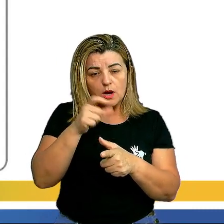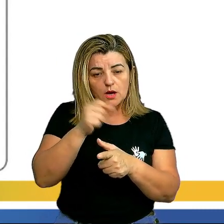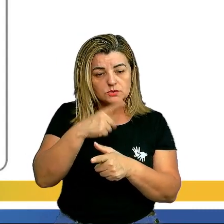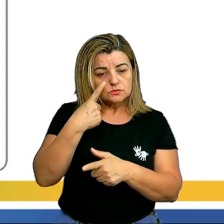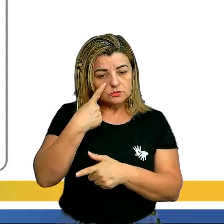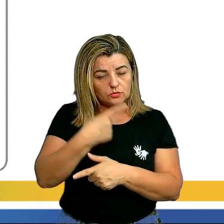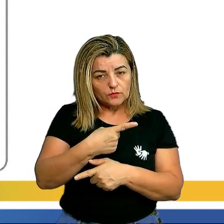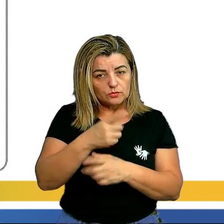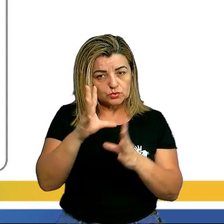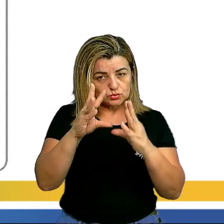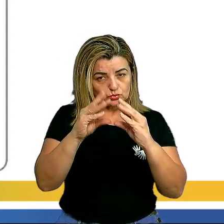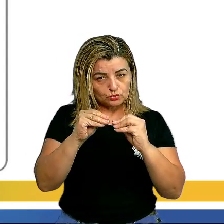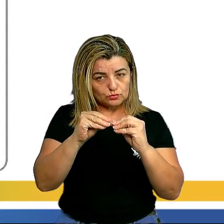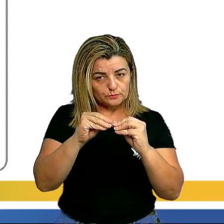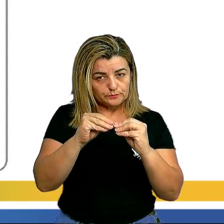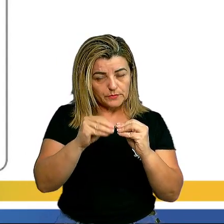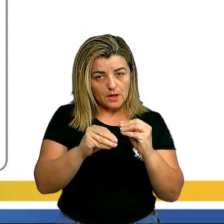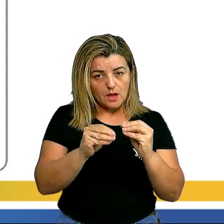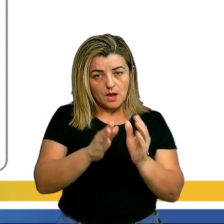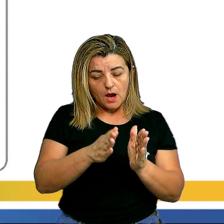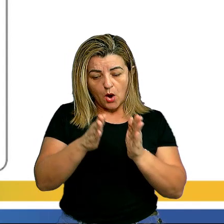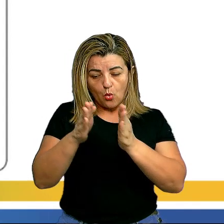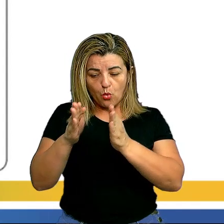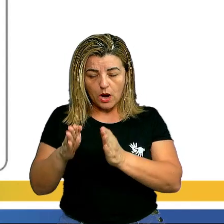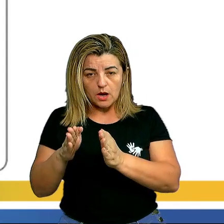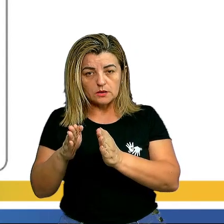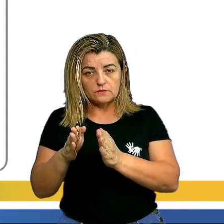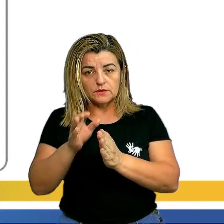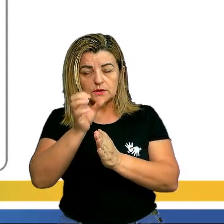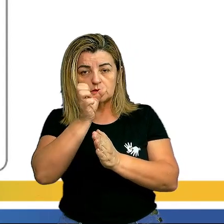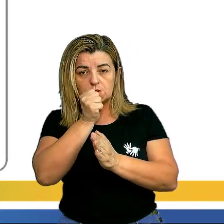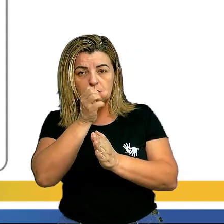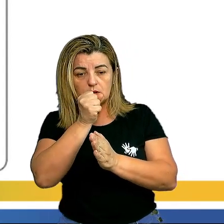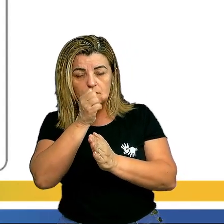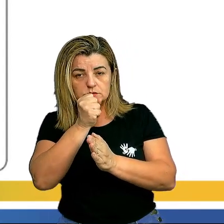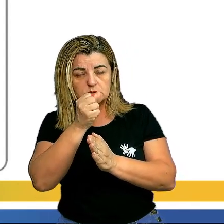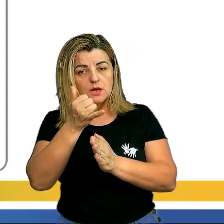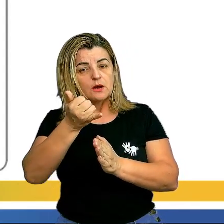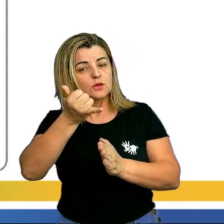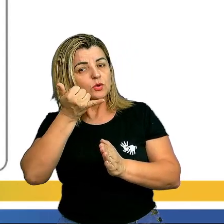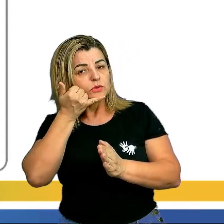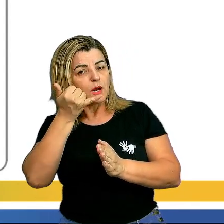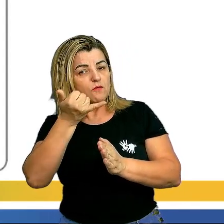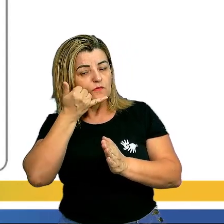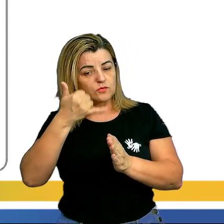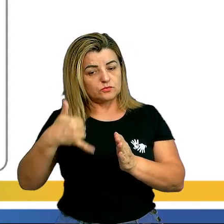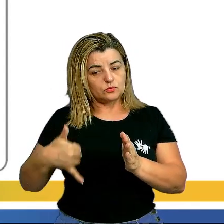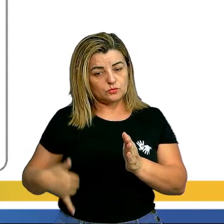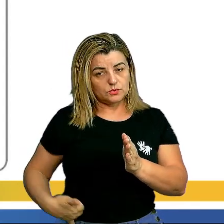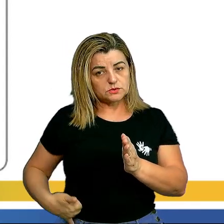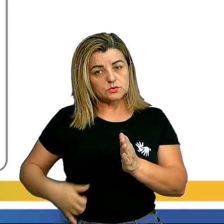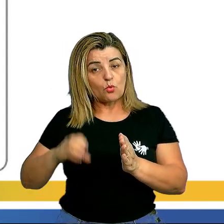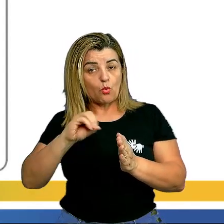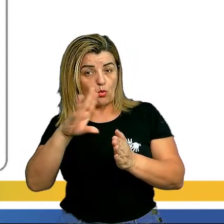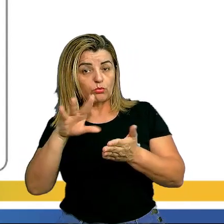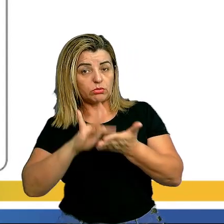escura. Ao lado, o laranja, tá? O telefone móvel, celular, o tablet.